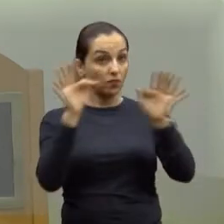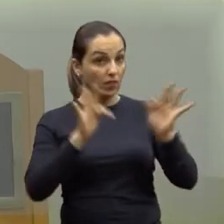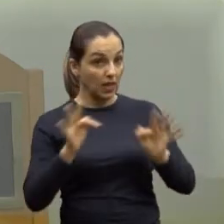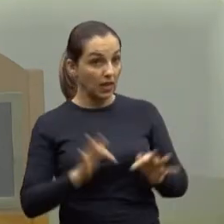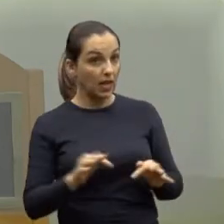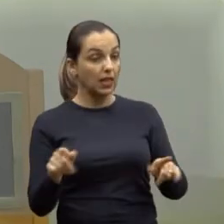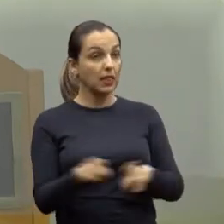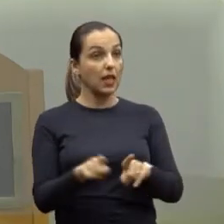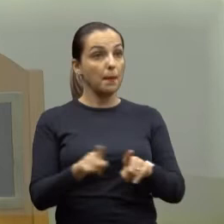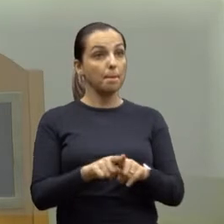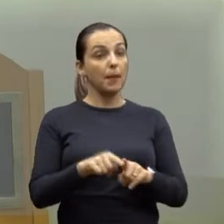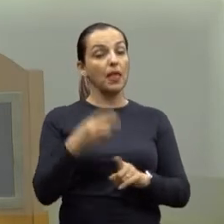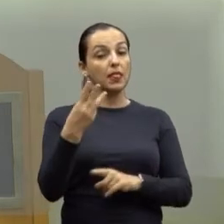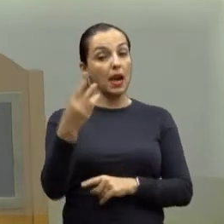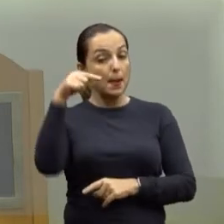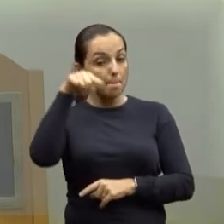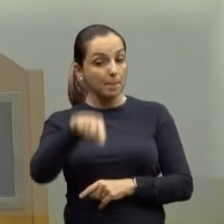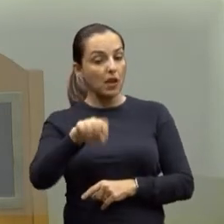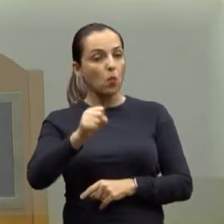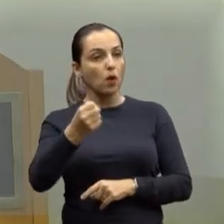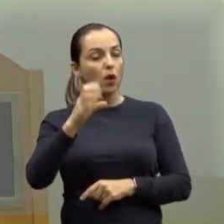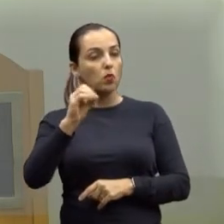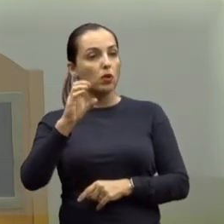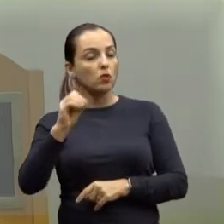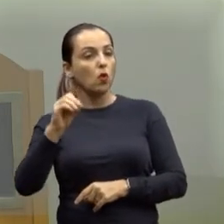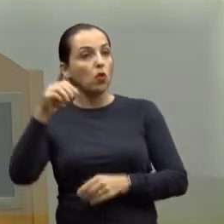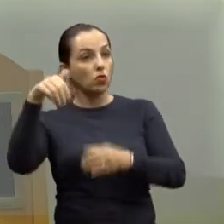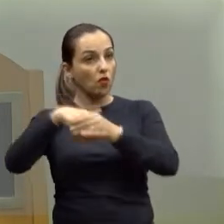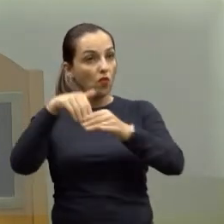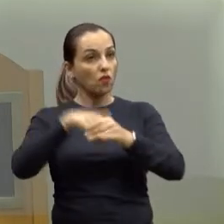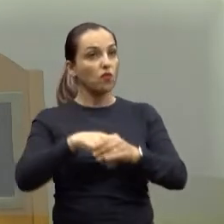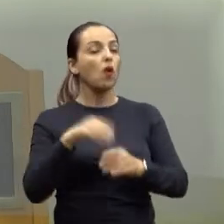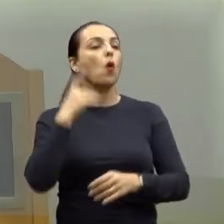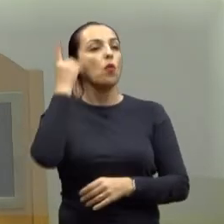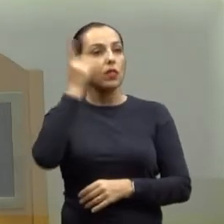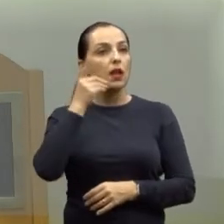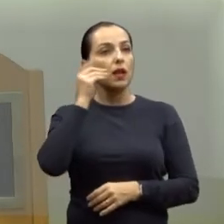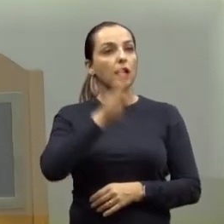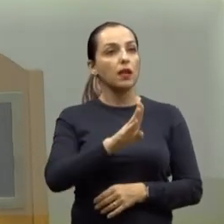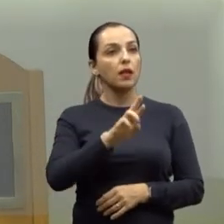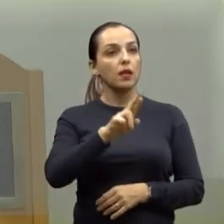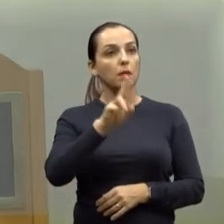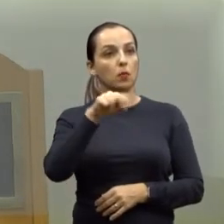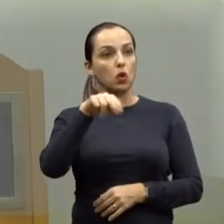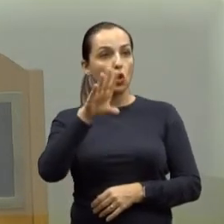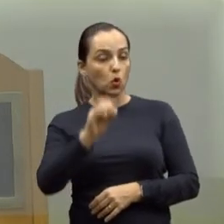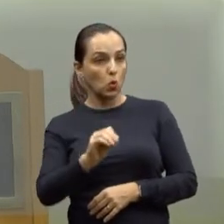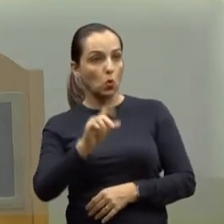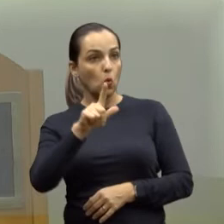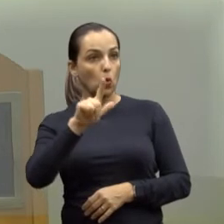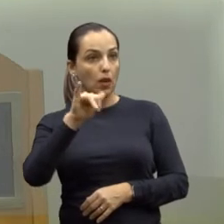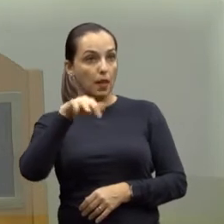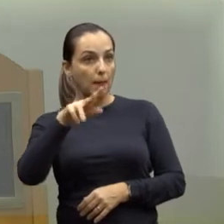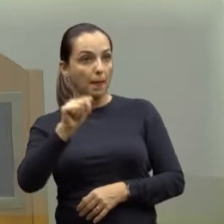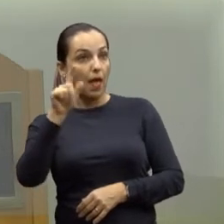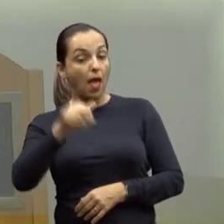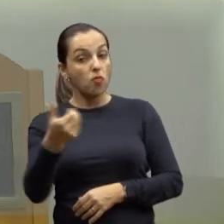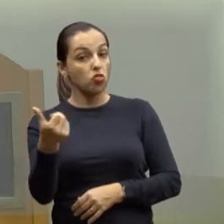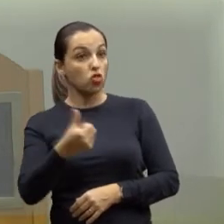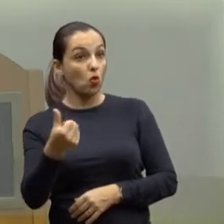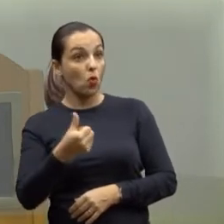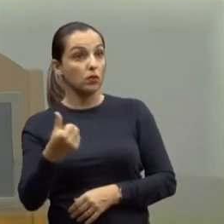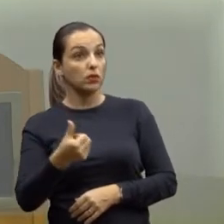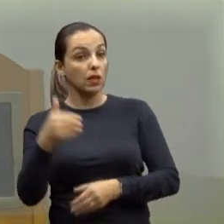também com os 3.088 votos que Araraquara deu para o delegado Bruno Lima, que foi o sexto deputado federal mais votado, que eu